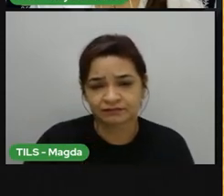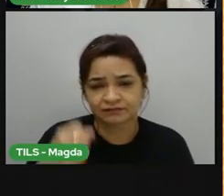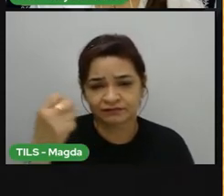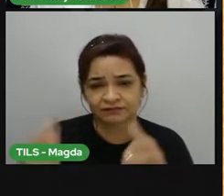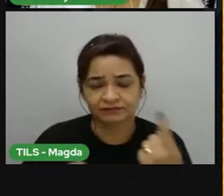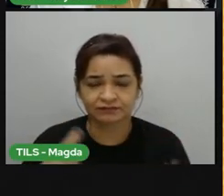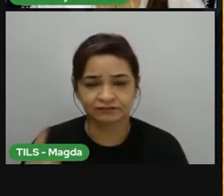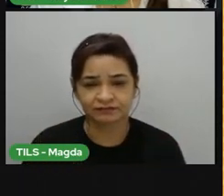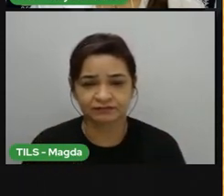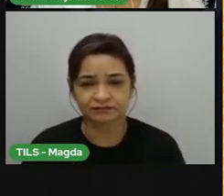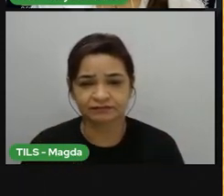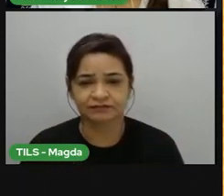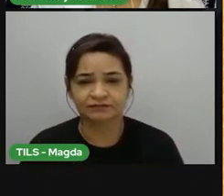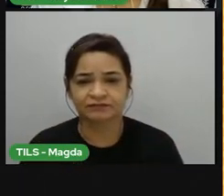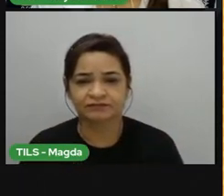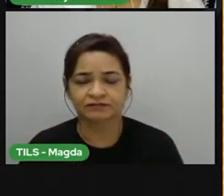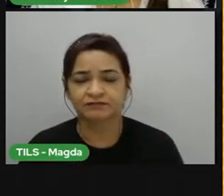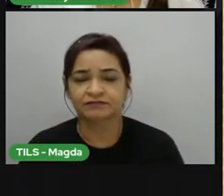deles?